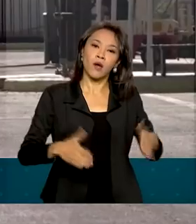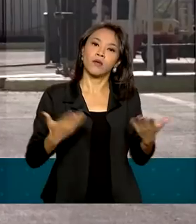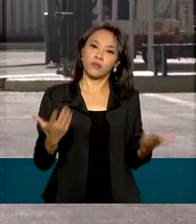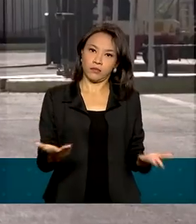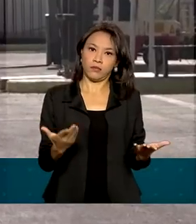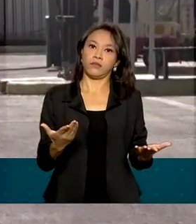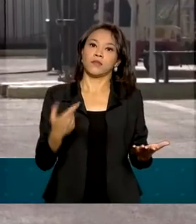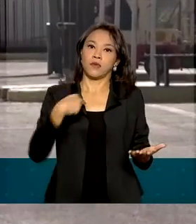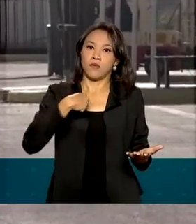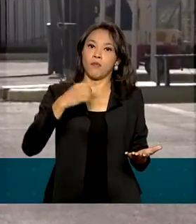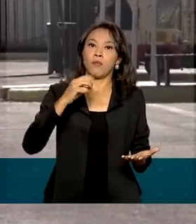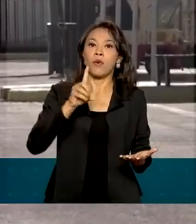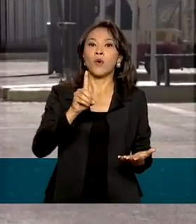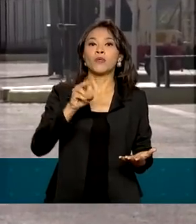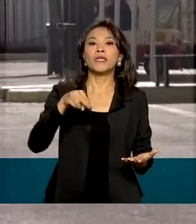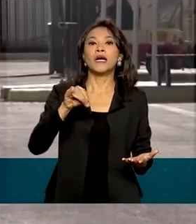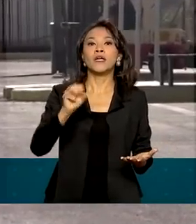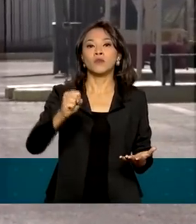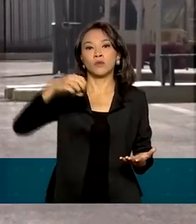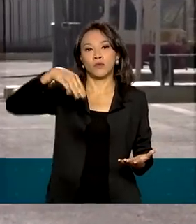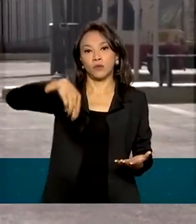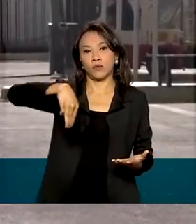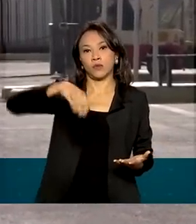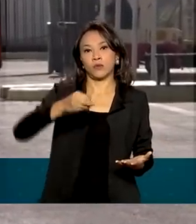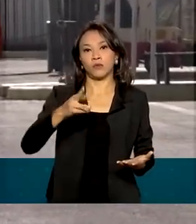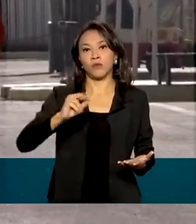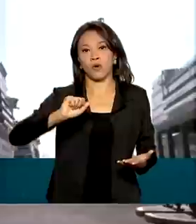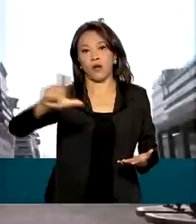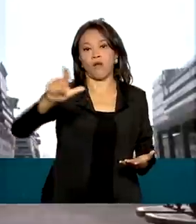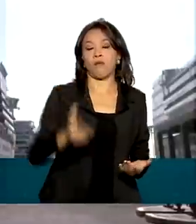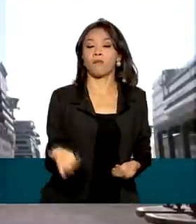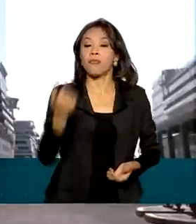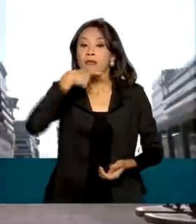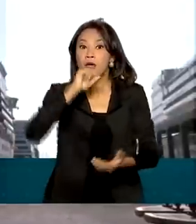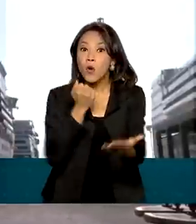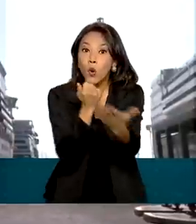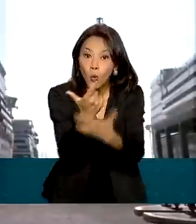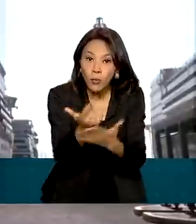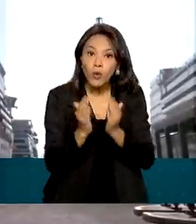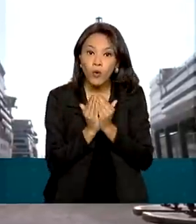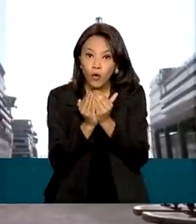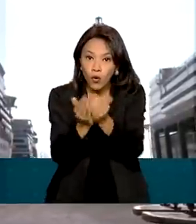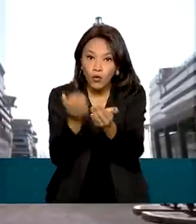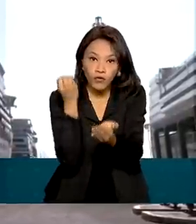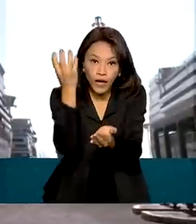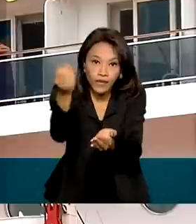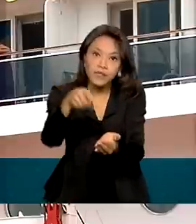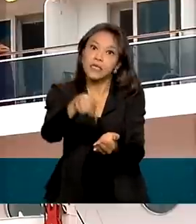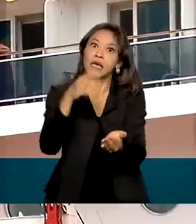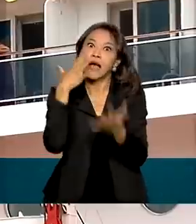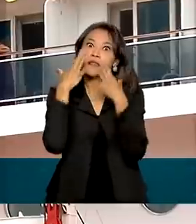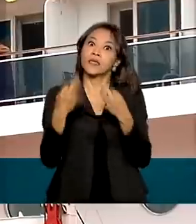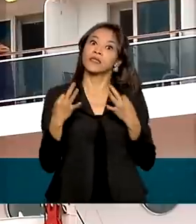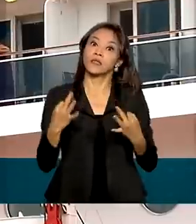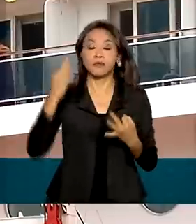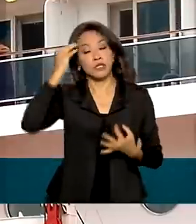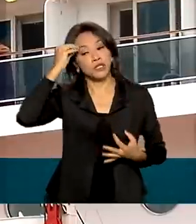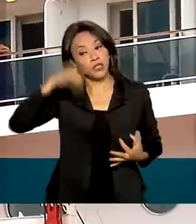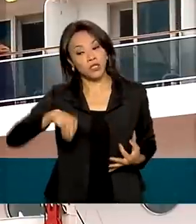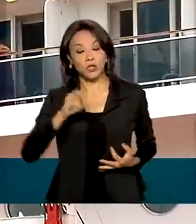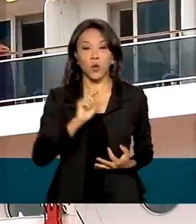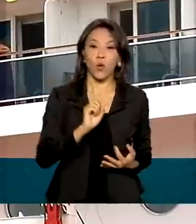morais. Quem comprou pacotes para passeios em cruzeiros deve ficar atento. Desistindo ou não da viagem,